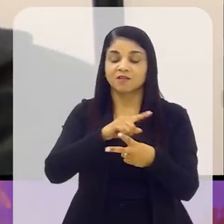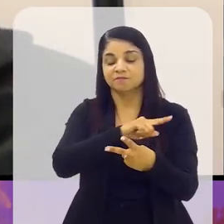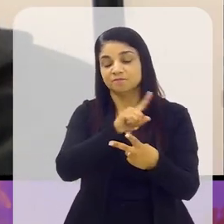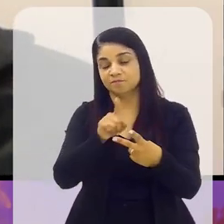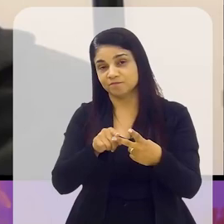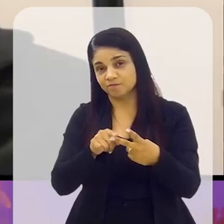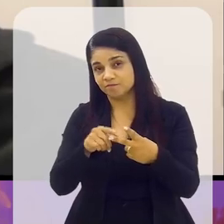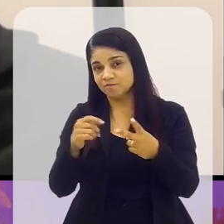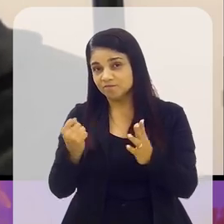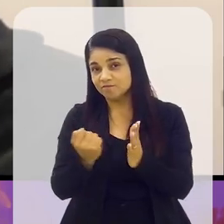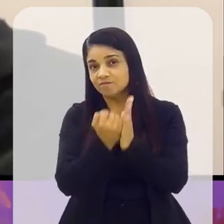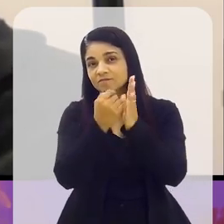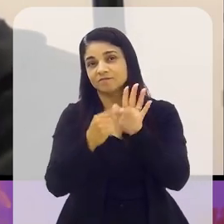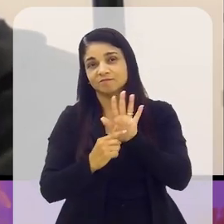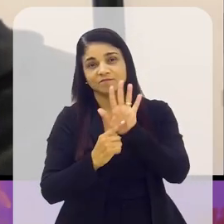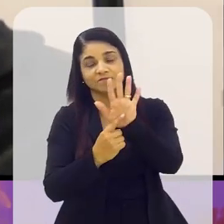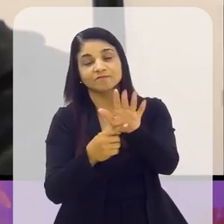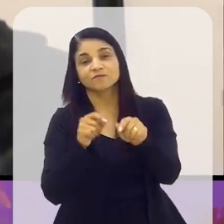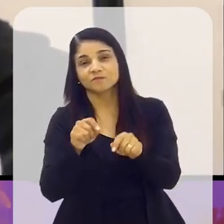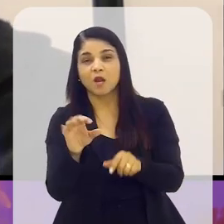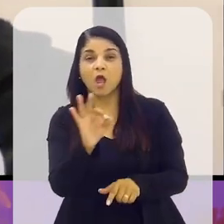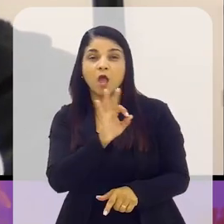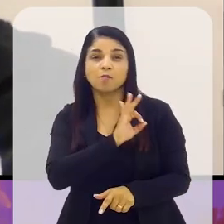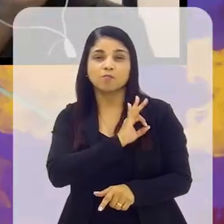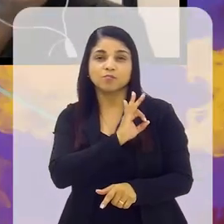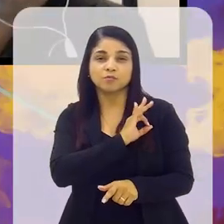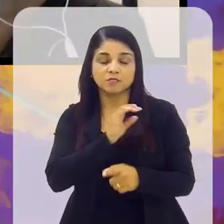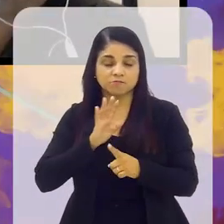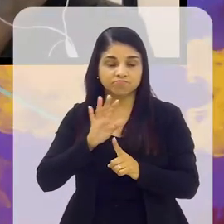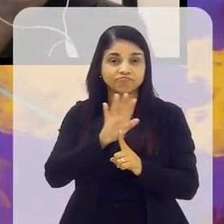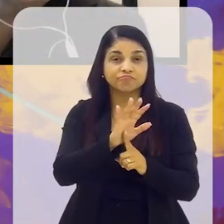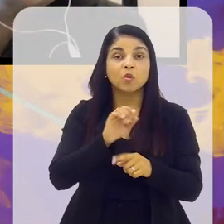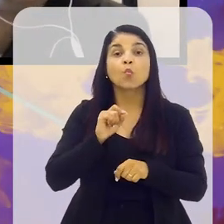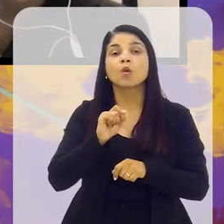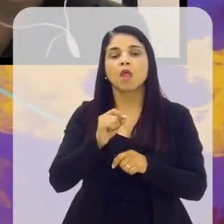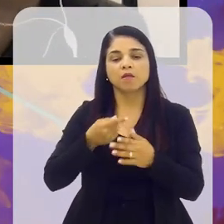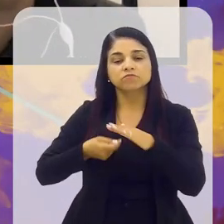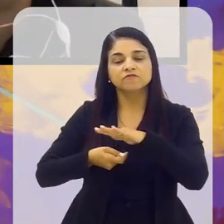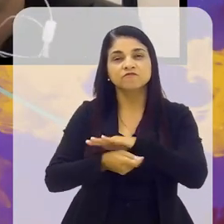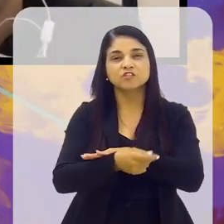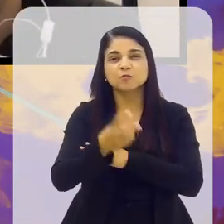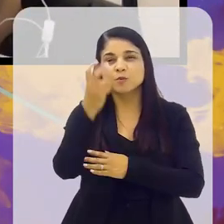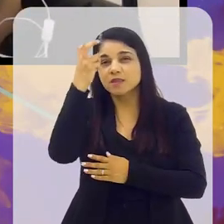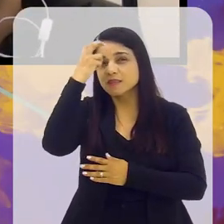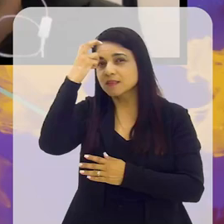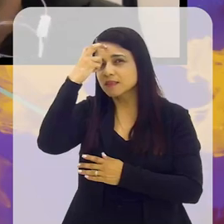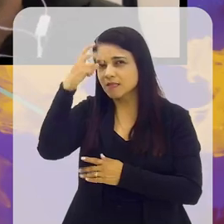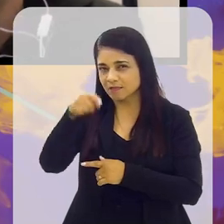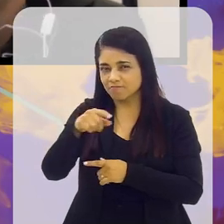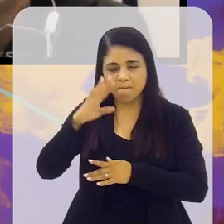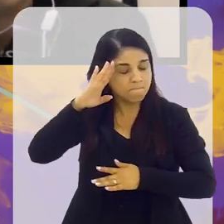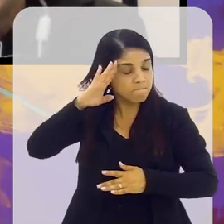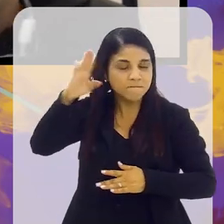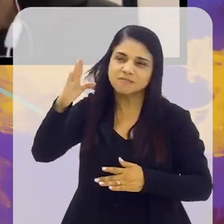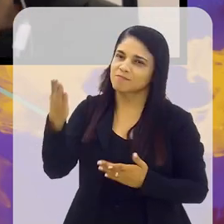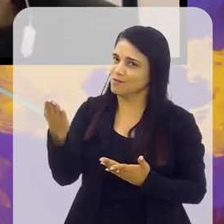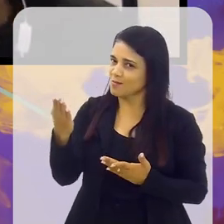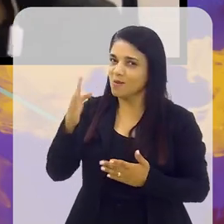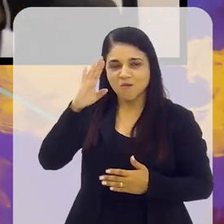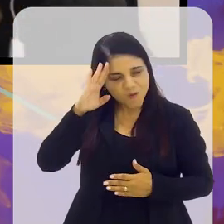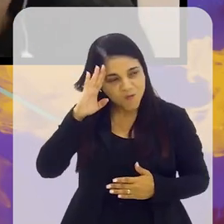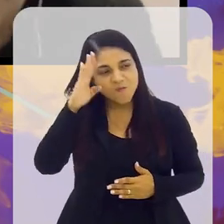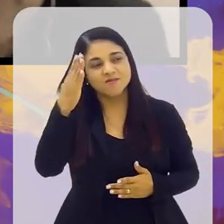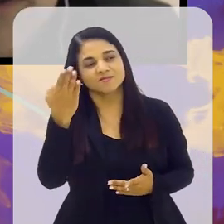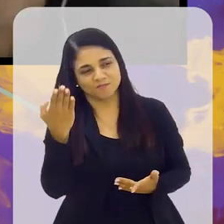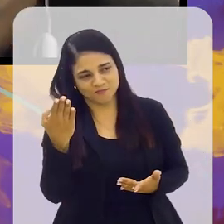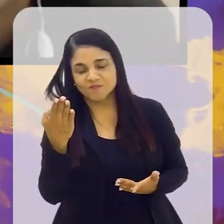importante também, né, você falou da repressão da polícia, é um investimento em inteligência, né? Isso, isso é fundamental, né? Isso é